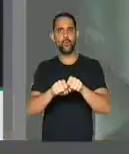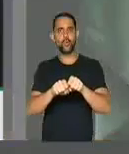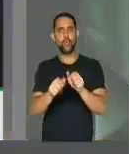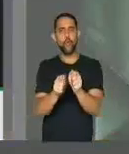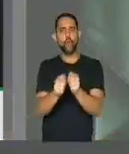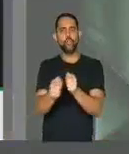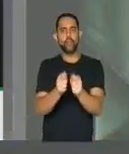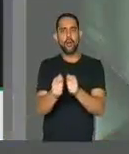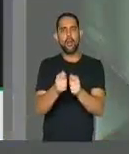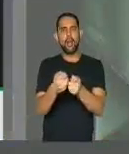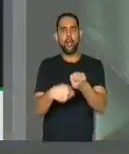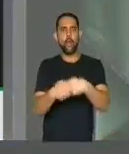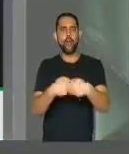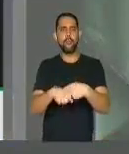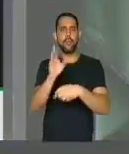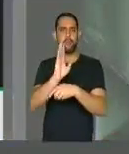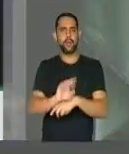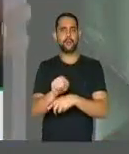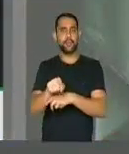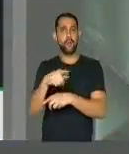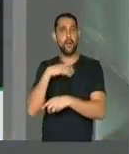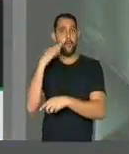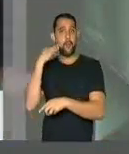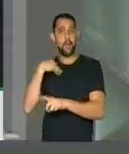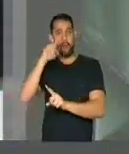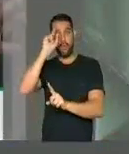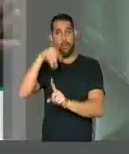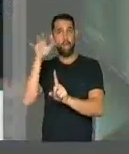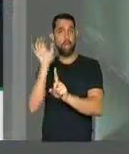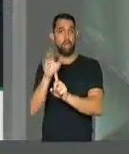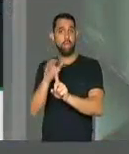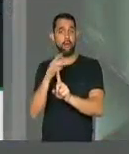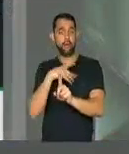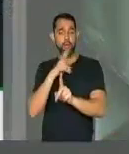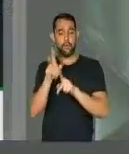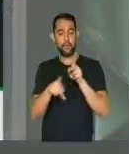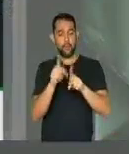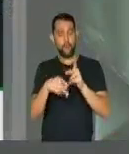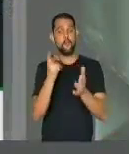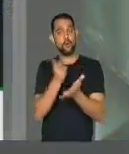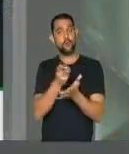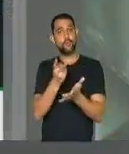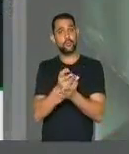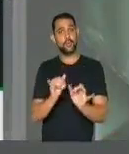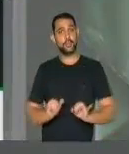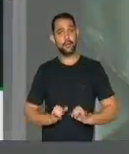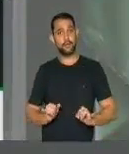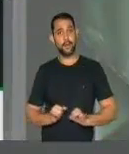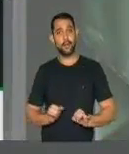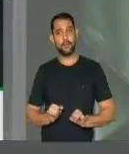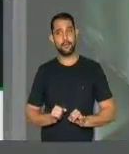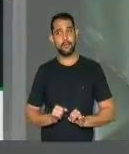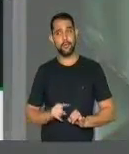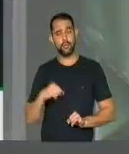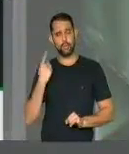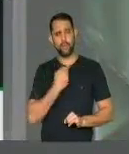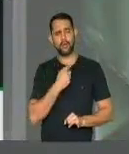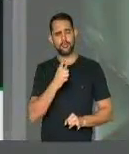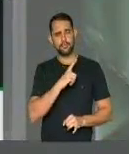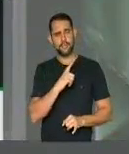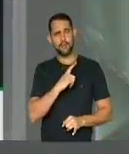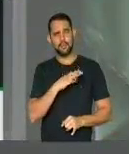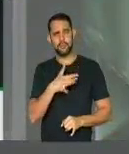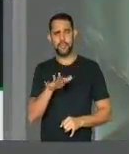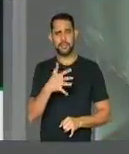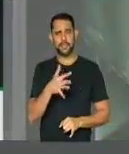economia nesse país. E o povo continua pagando essa conta. Nós temos